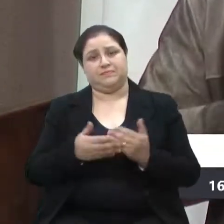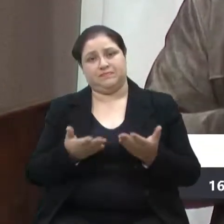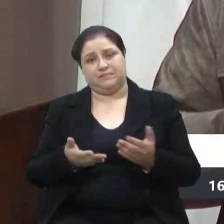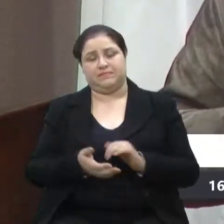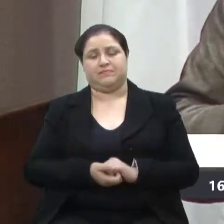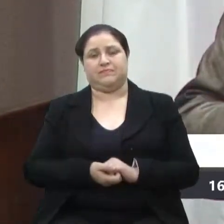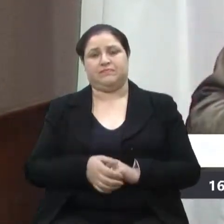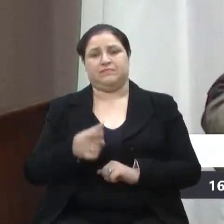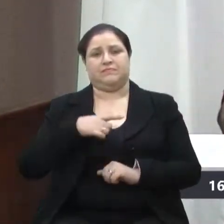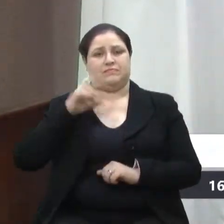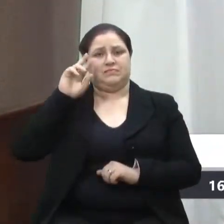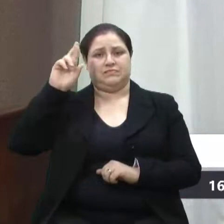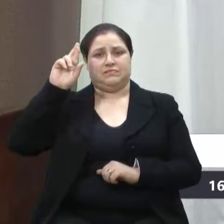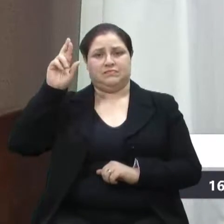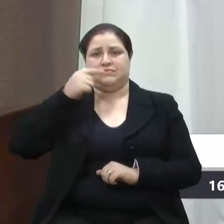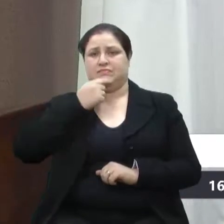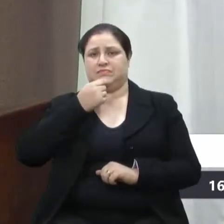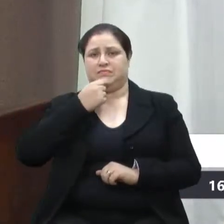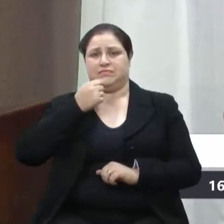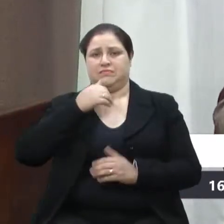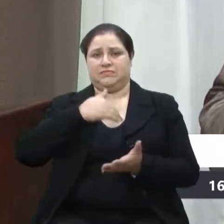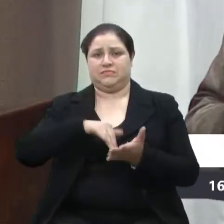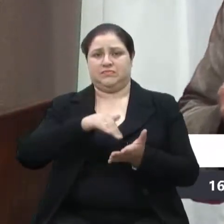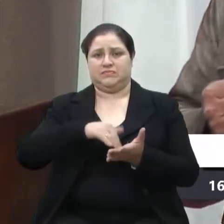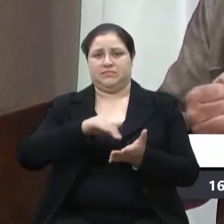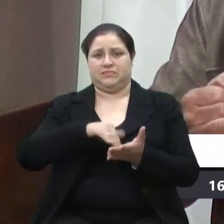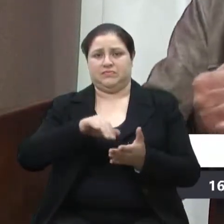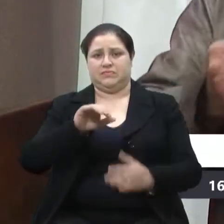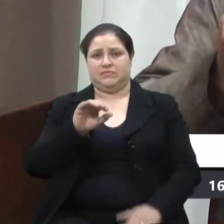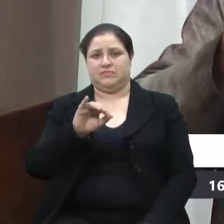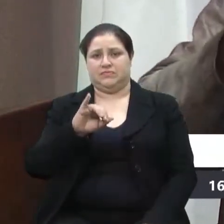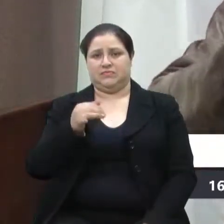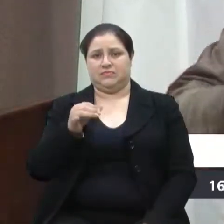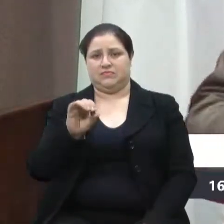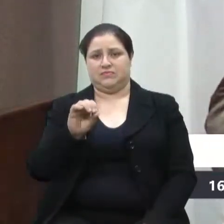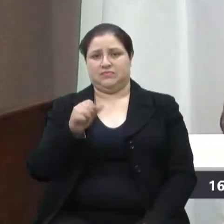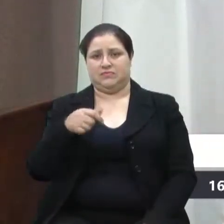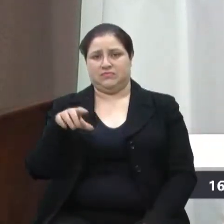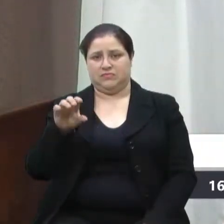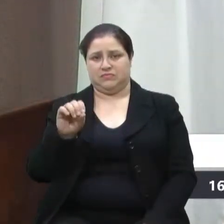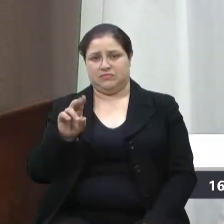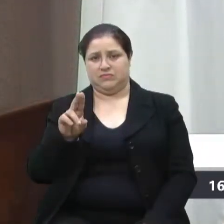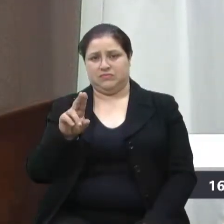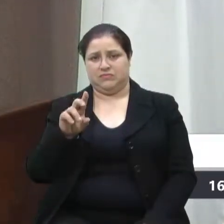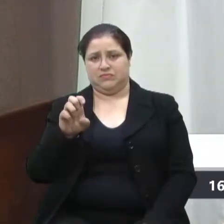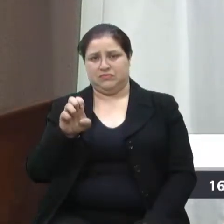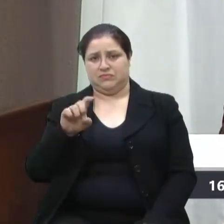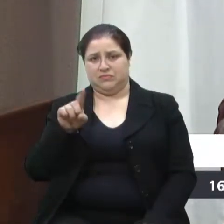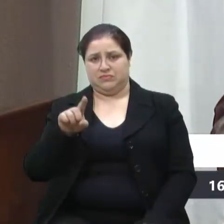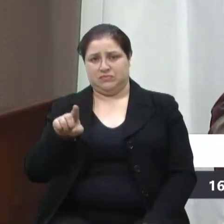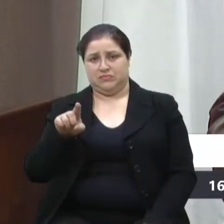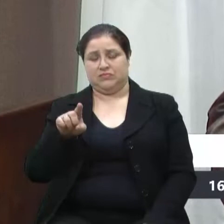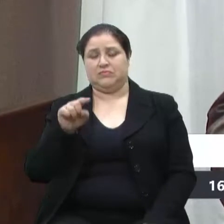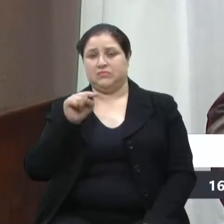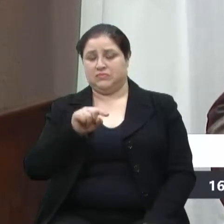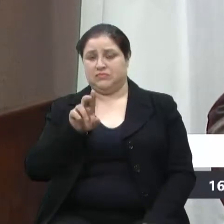comandado pelo secretário João Eze, ele está utilizando os 2 milhões do fundo.